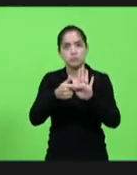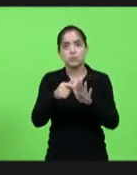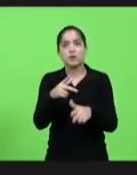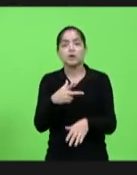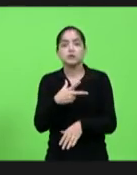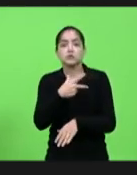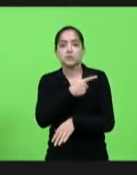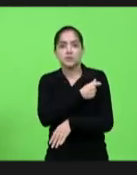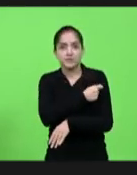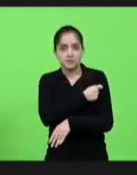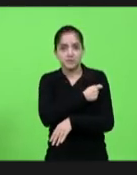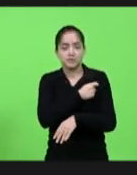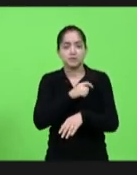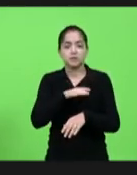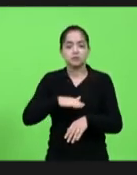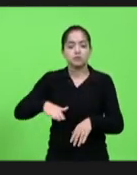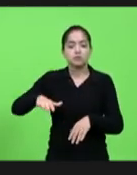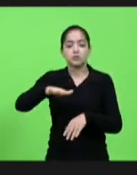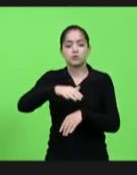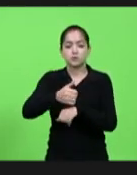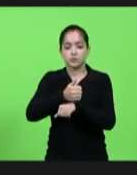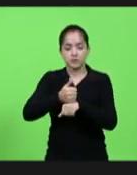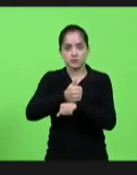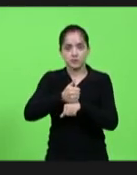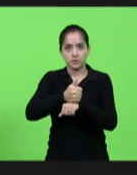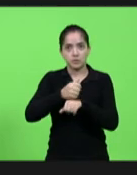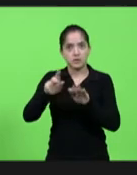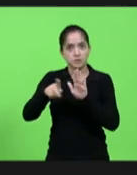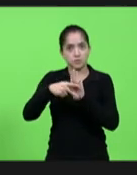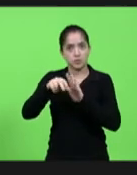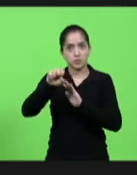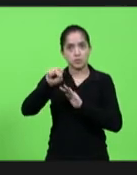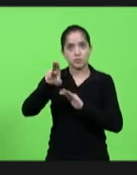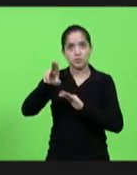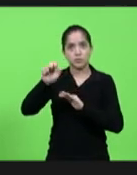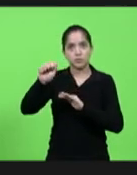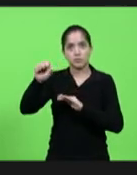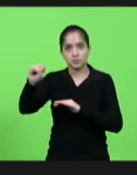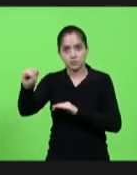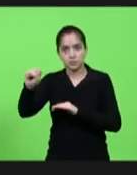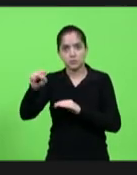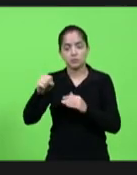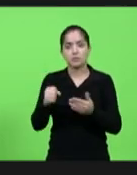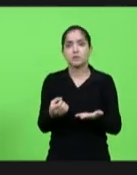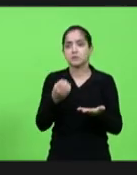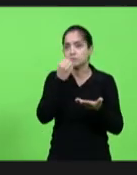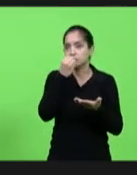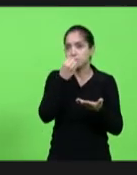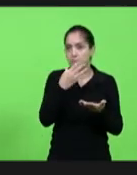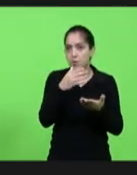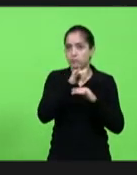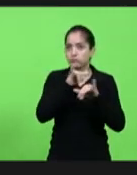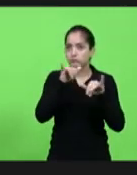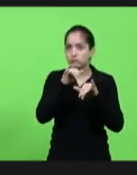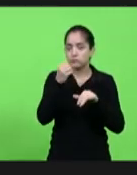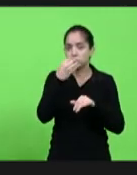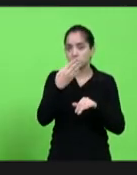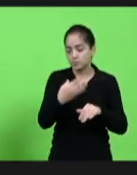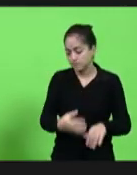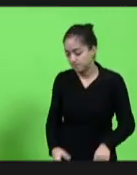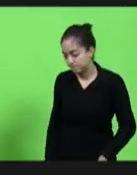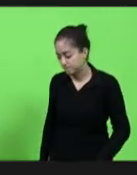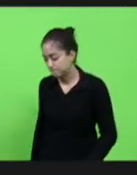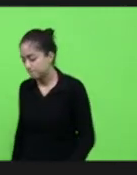profissionais dos SUAS. Acho que isso é uma vitória importante que a gente vai ter, deputado. Isso aí vai ser... é muito